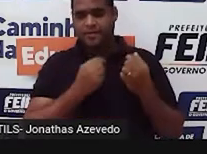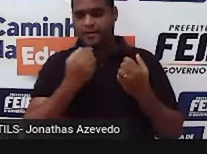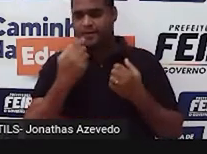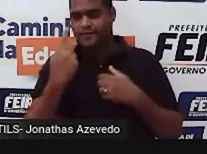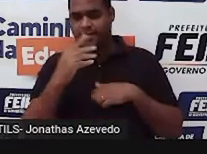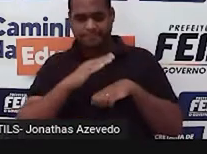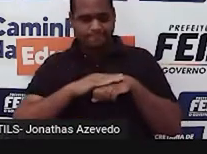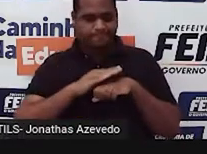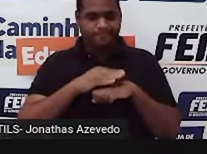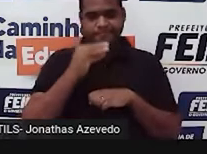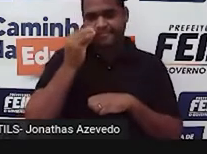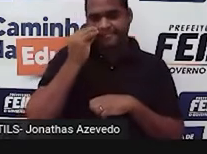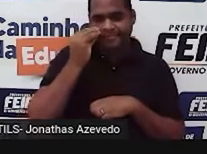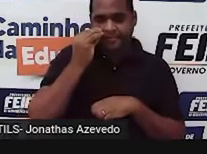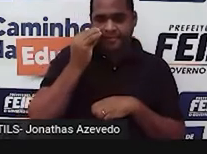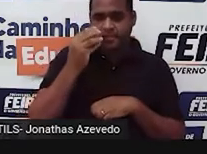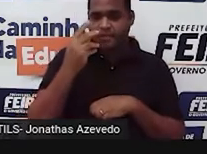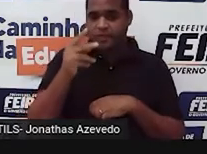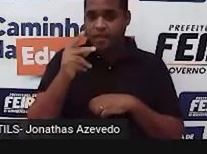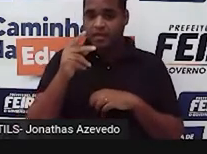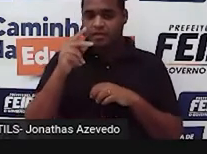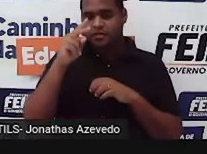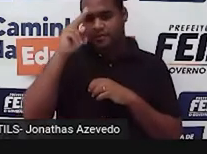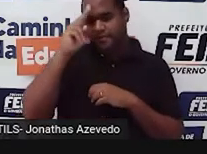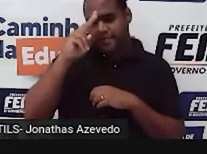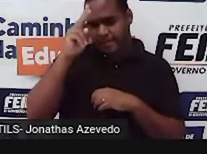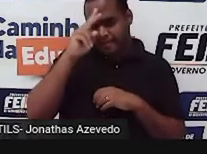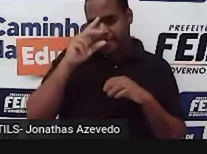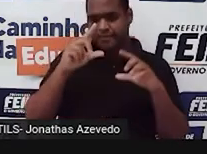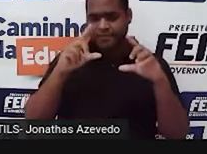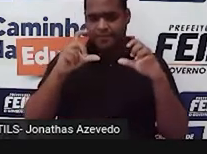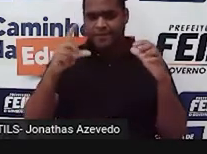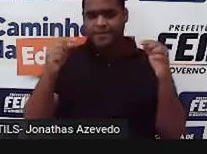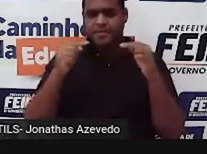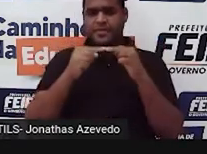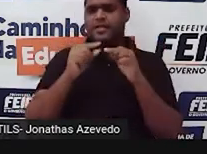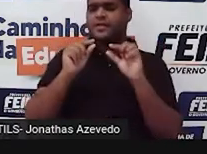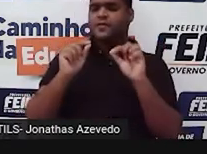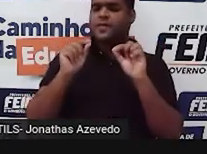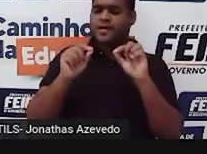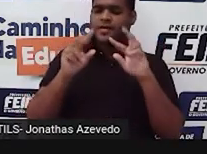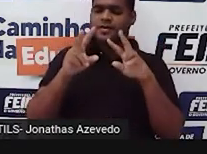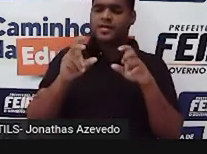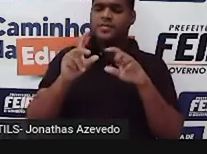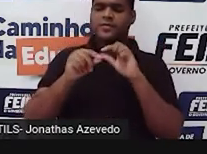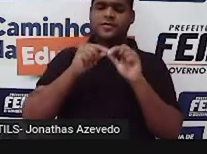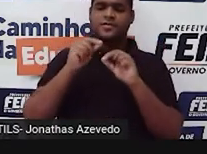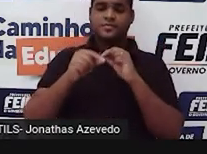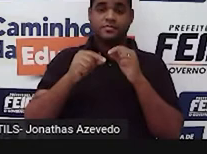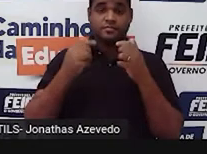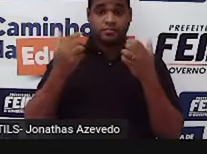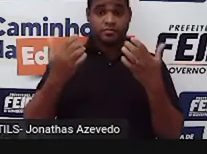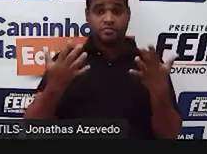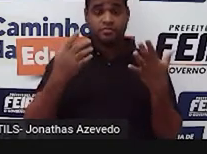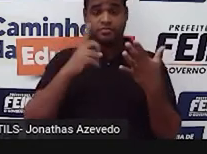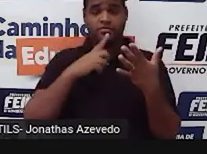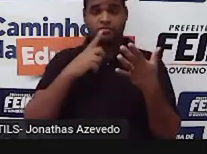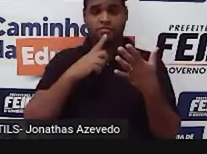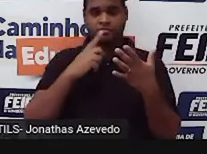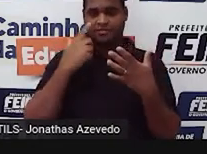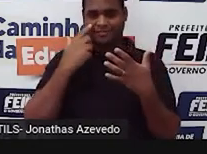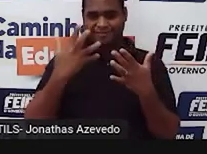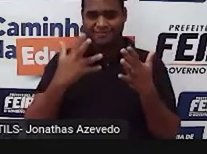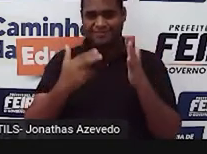tentar, com base nessa imagem, lembrar que tema é esse, tá? Então tá aí, tá aí a imagem,